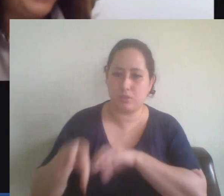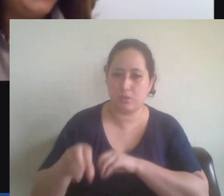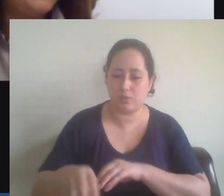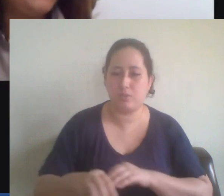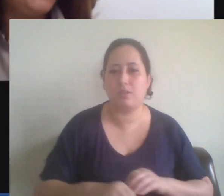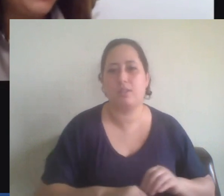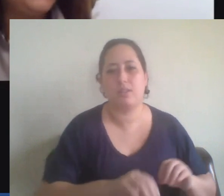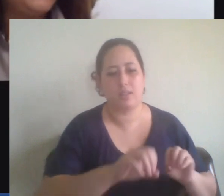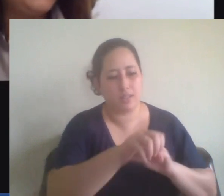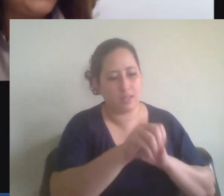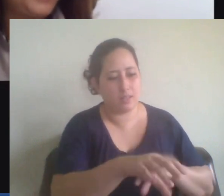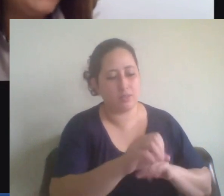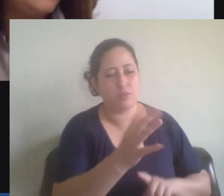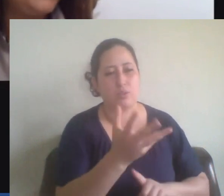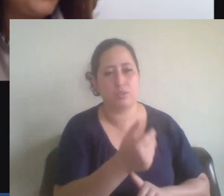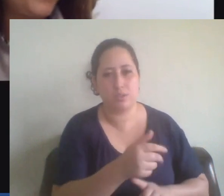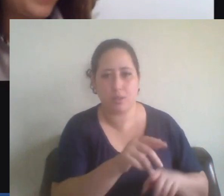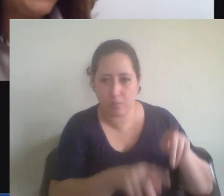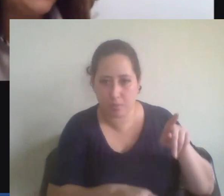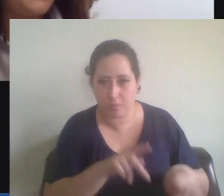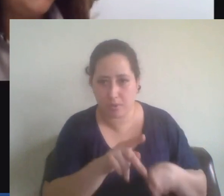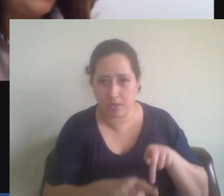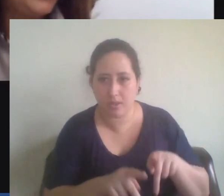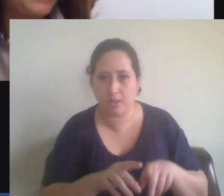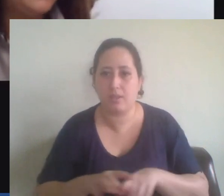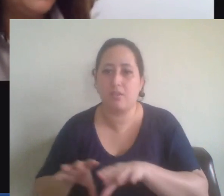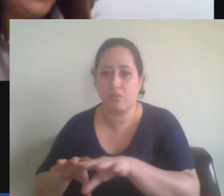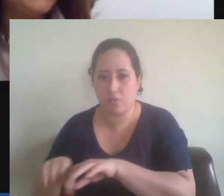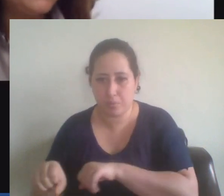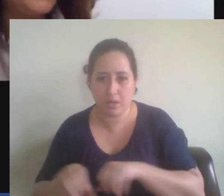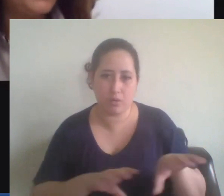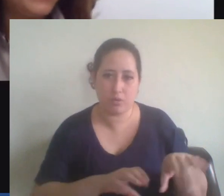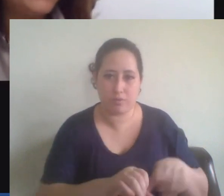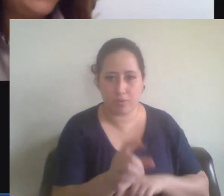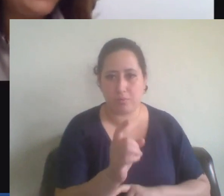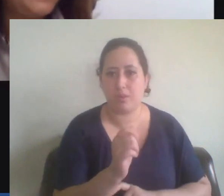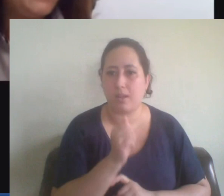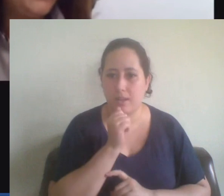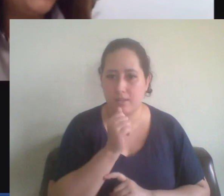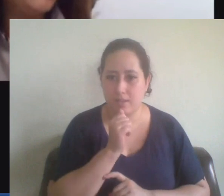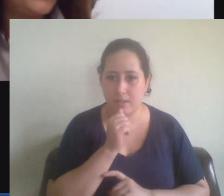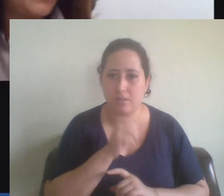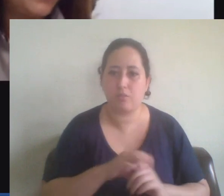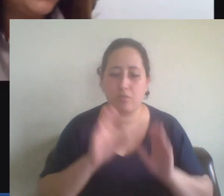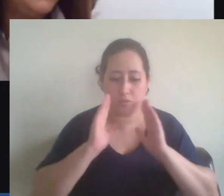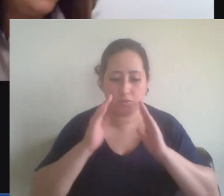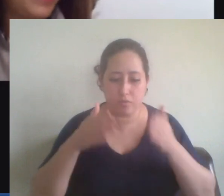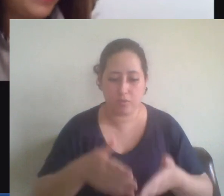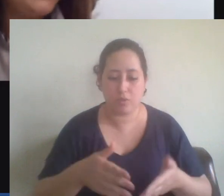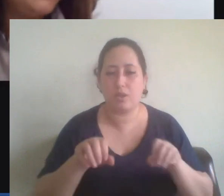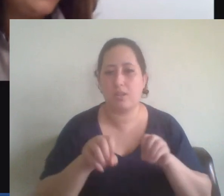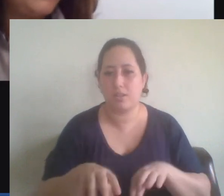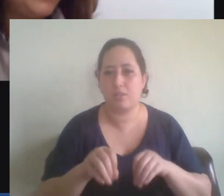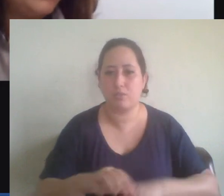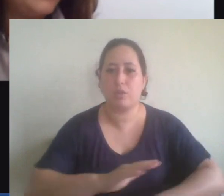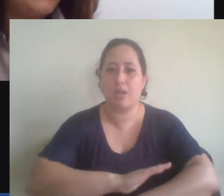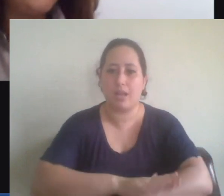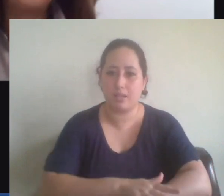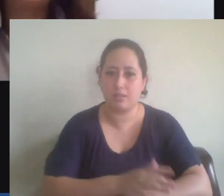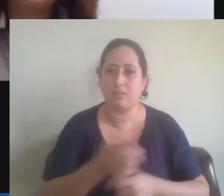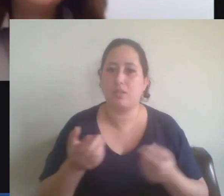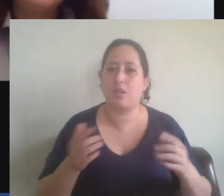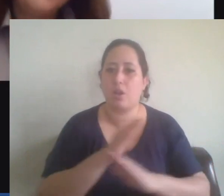Promove uma rede de educadores formais e não formais, voltada à educação antirracista, com troca de artes,